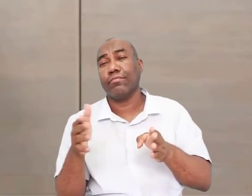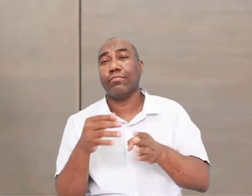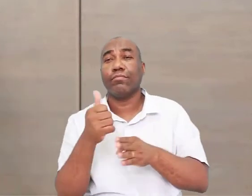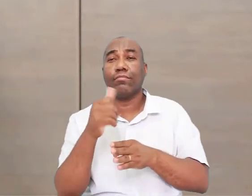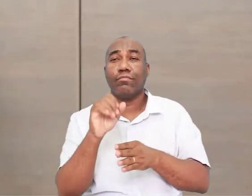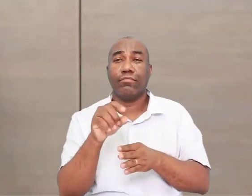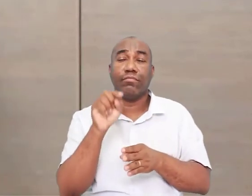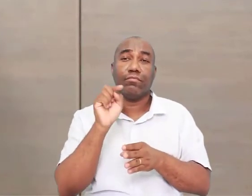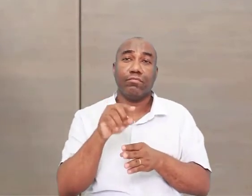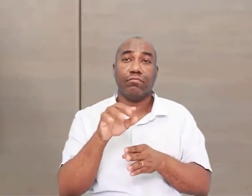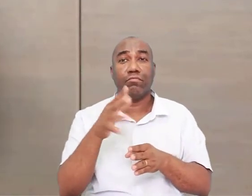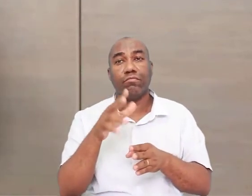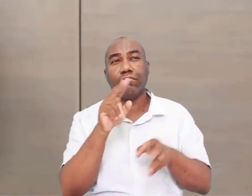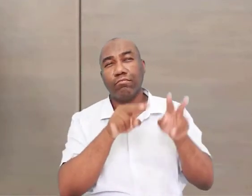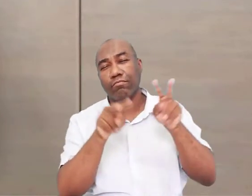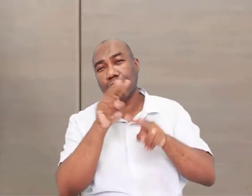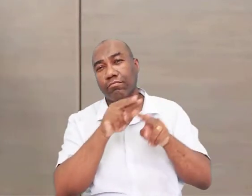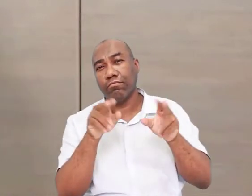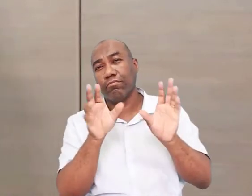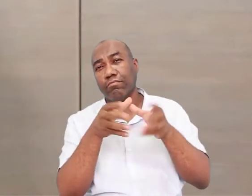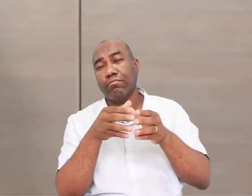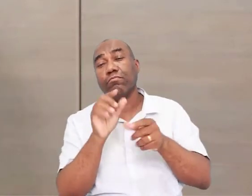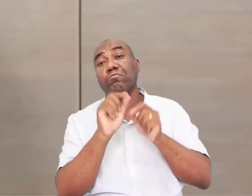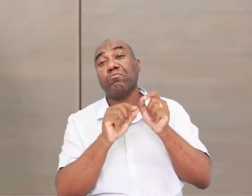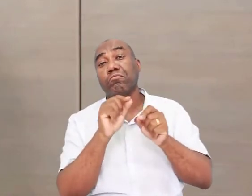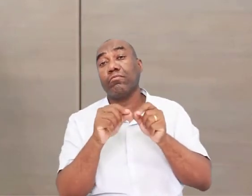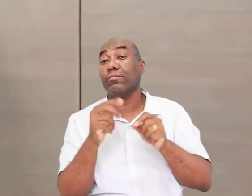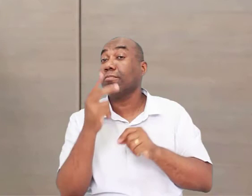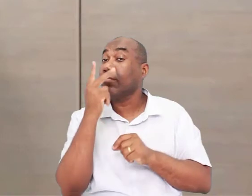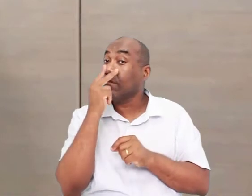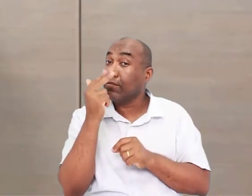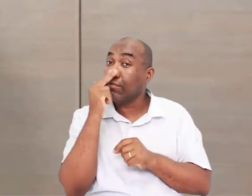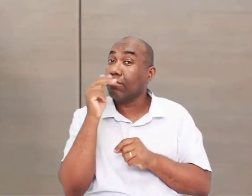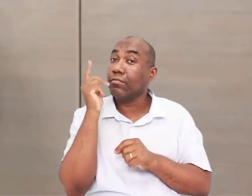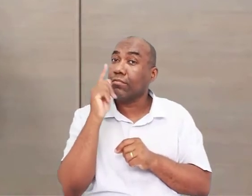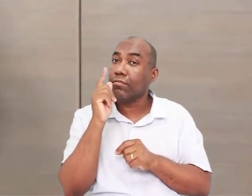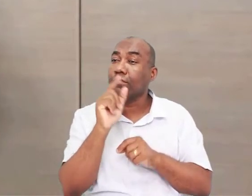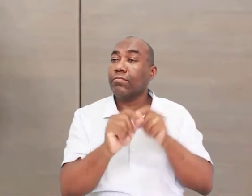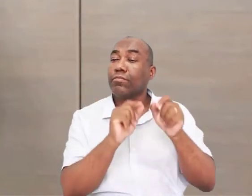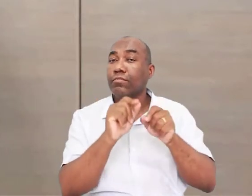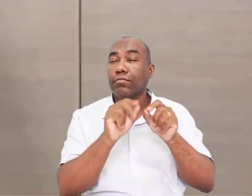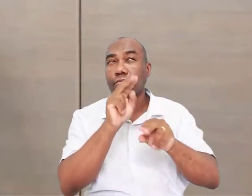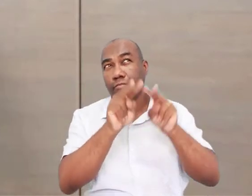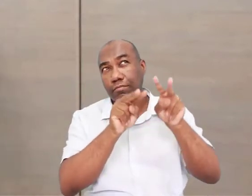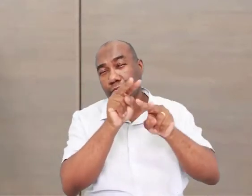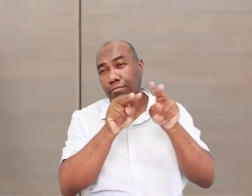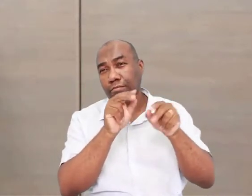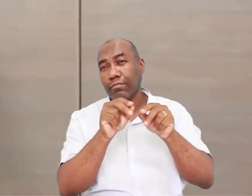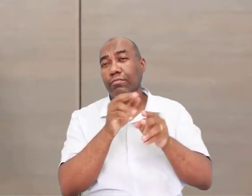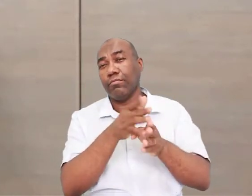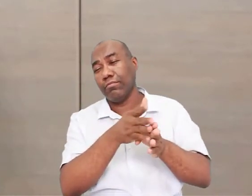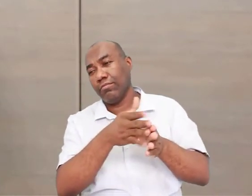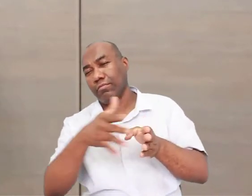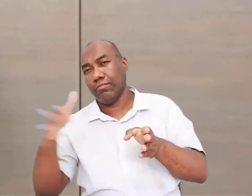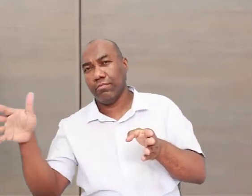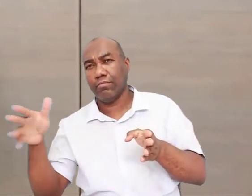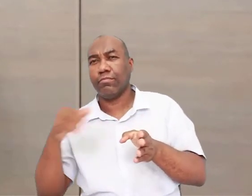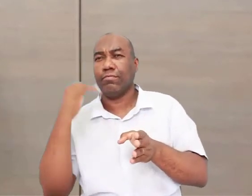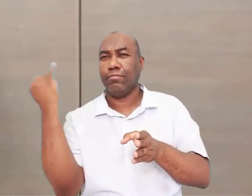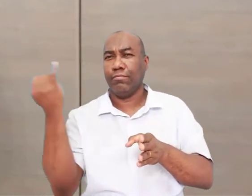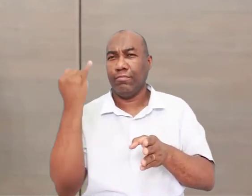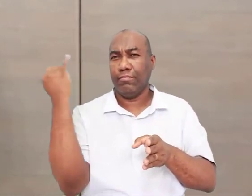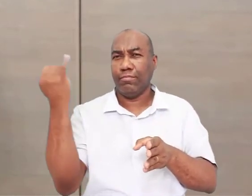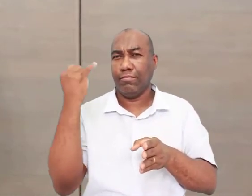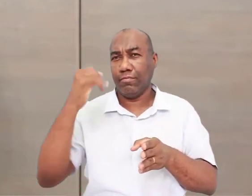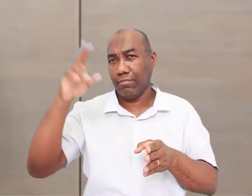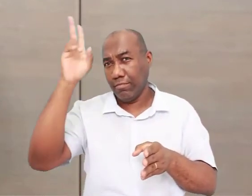observação, os nossos ancestrais vão conseguir reproduzir a natureza. Vai acontecer uma das revoluções mais importantes